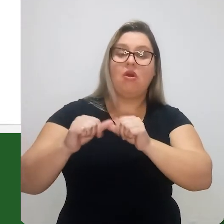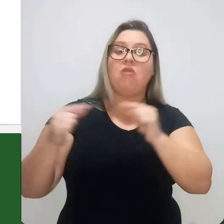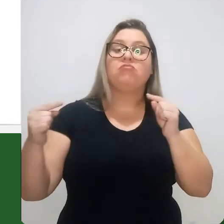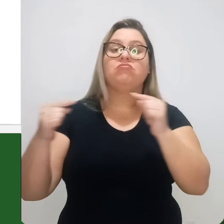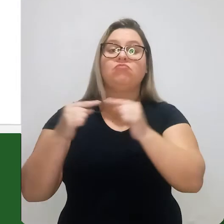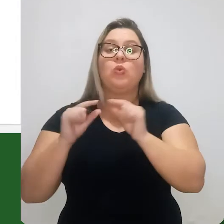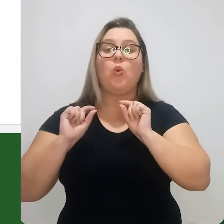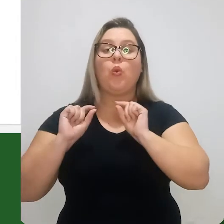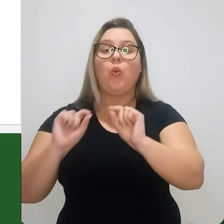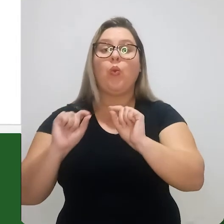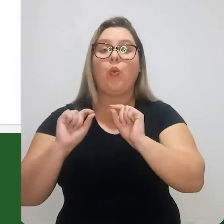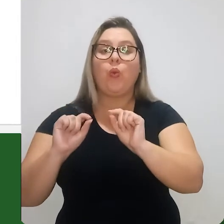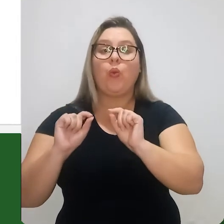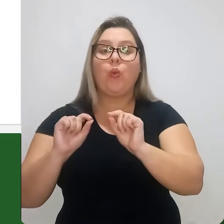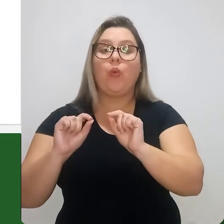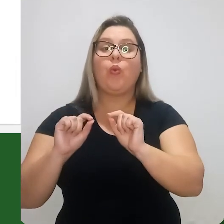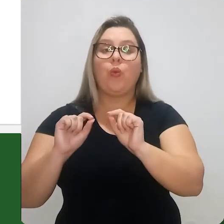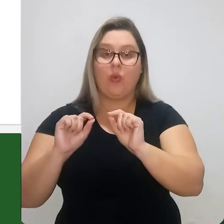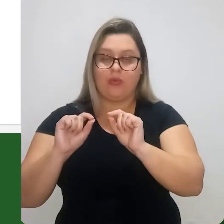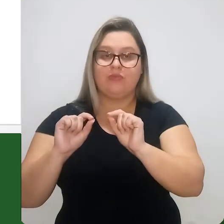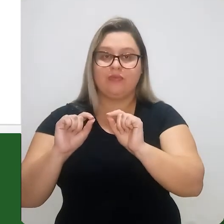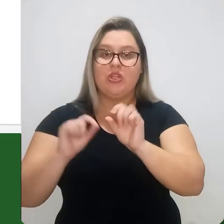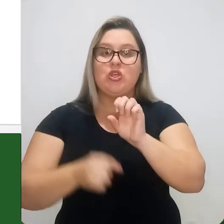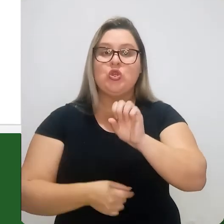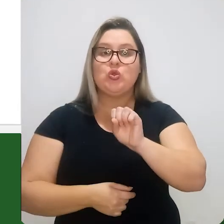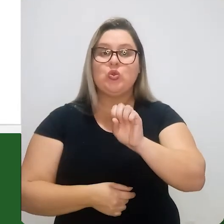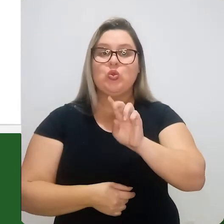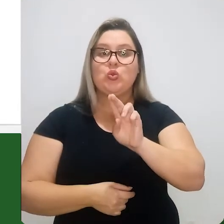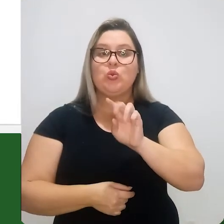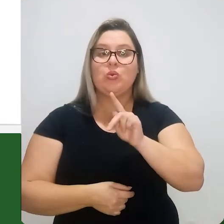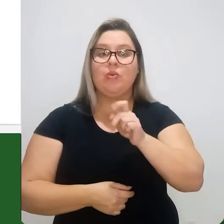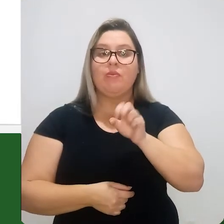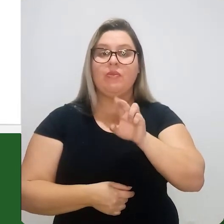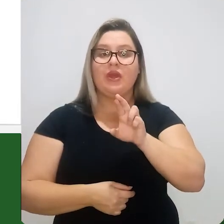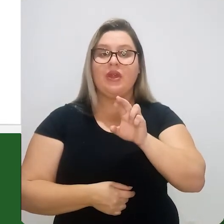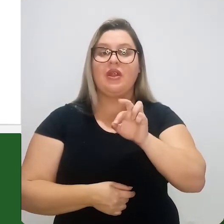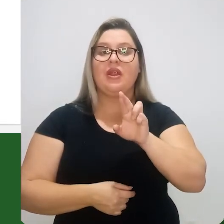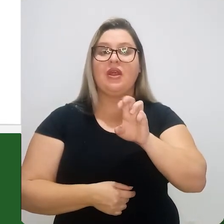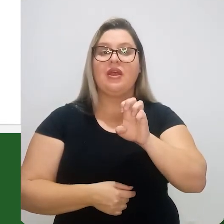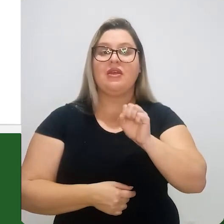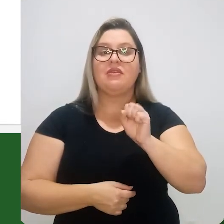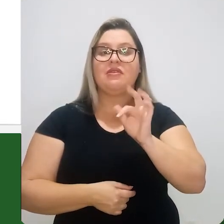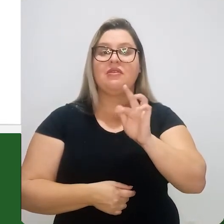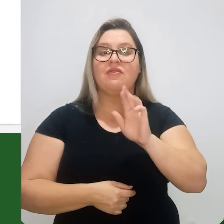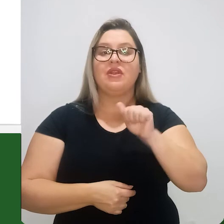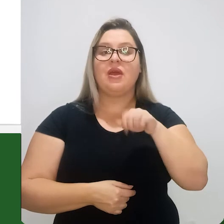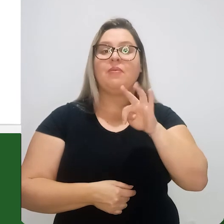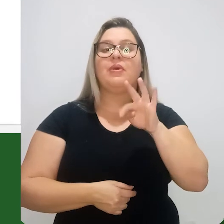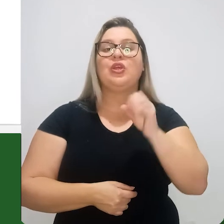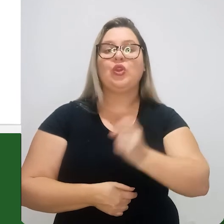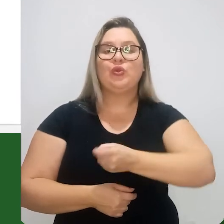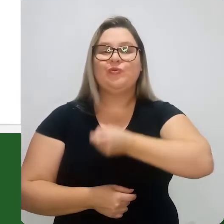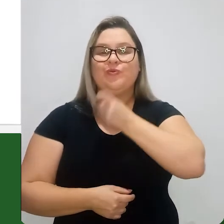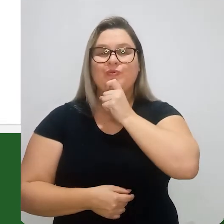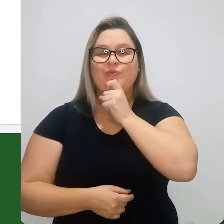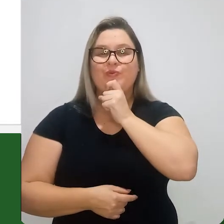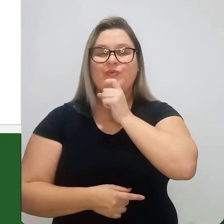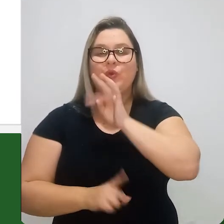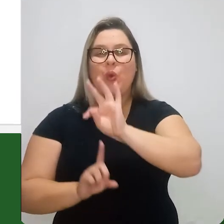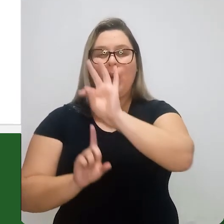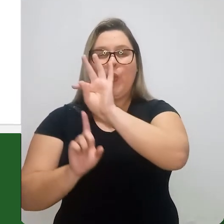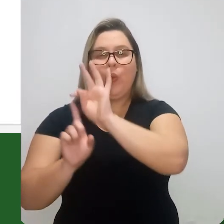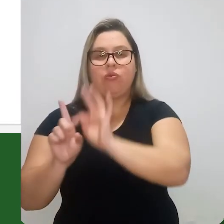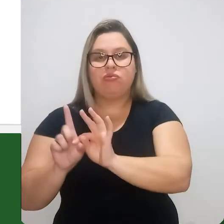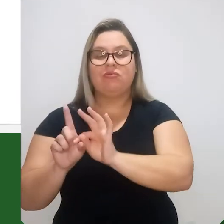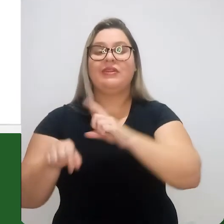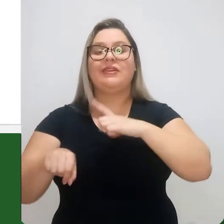está associado a este super resfriamento que eu mostrei aqui. Então dependendo